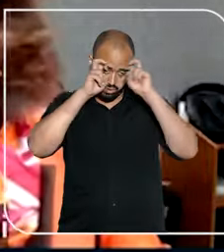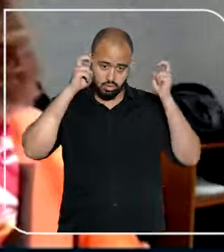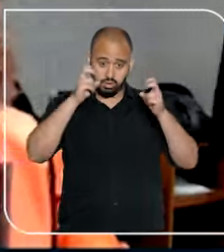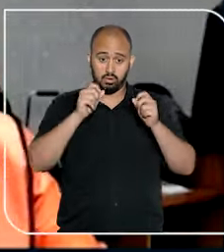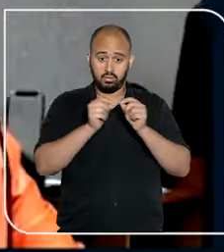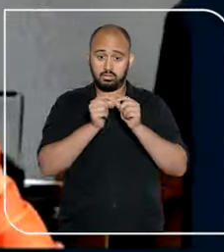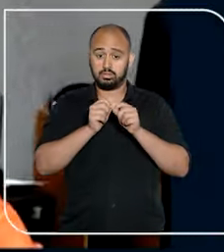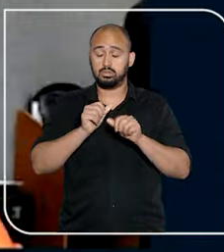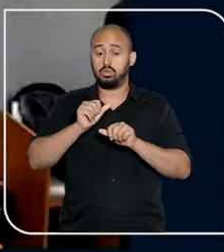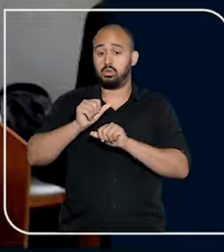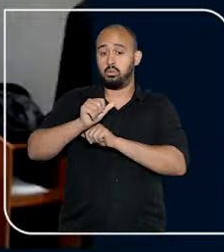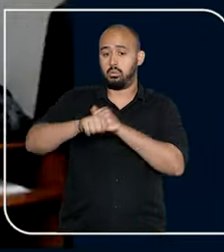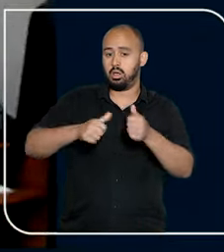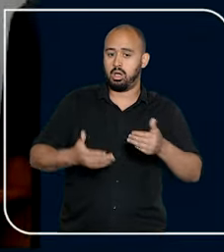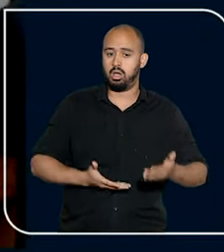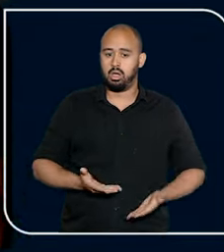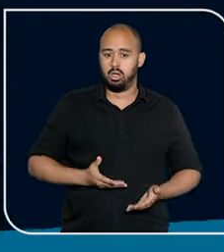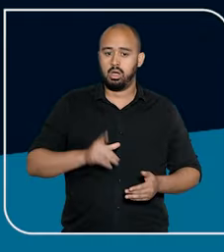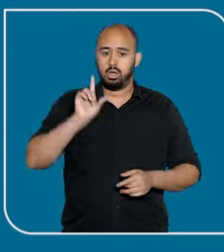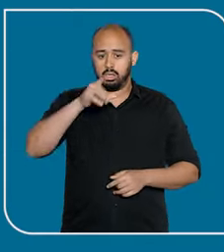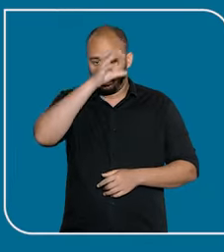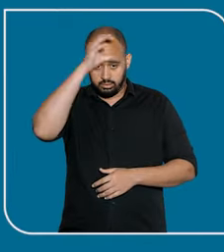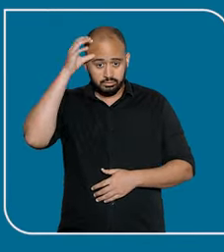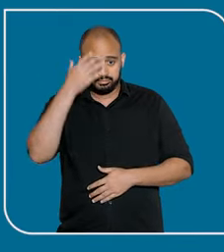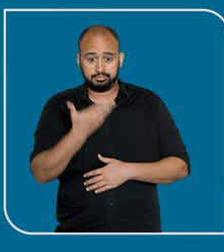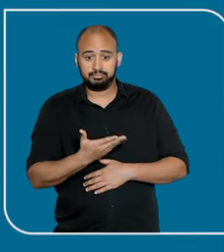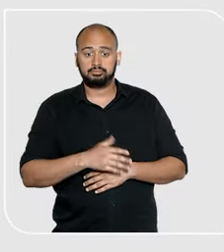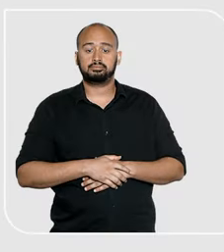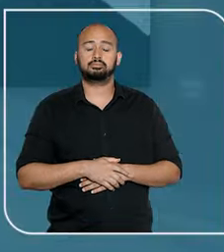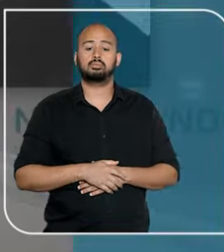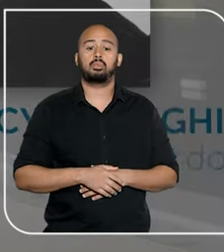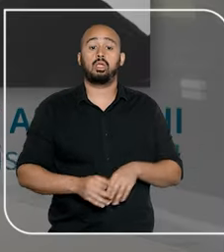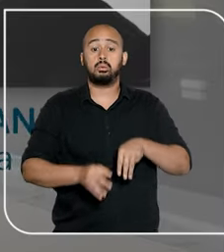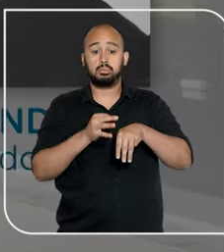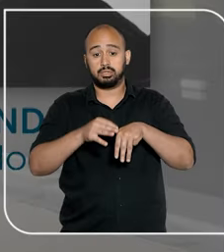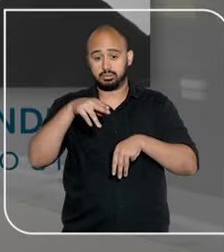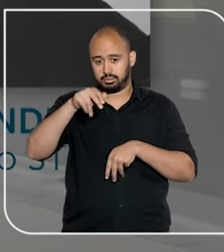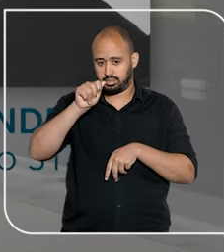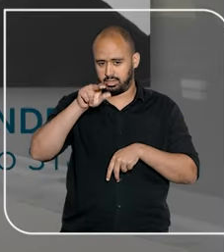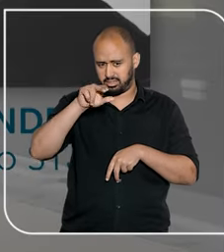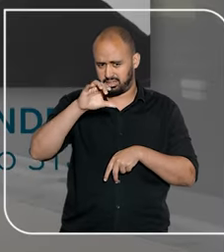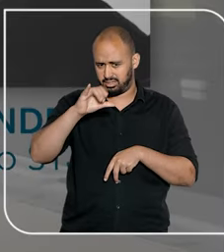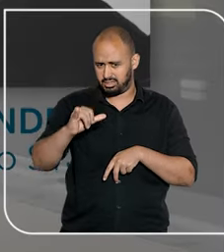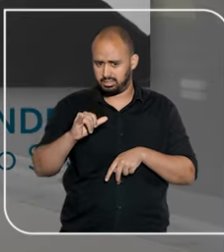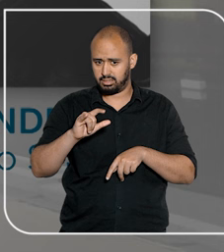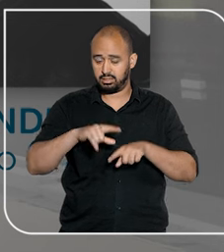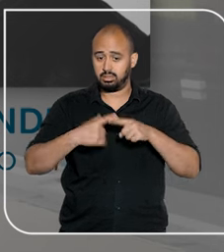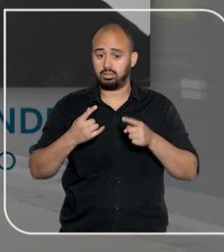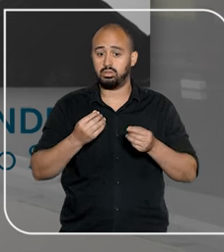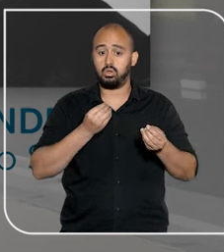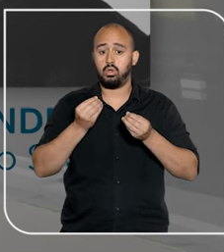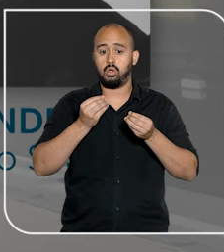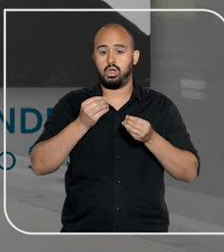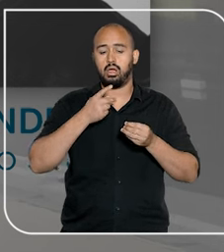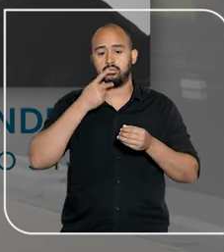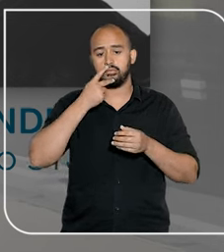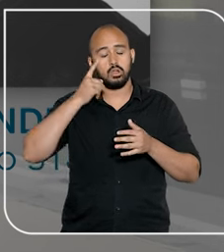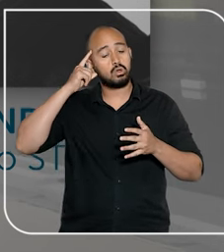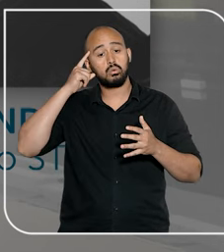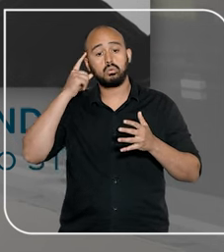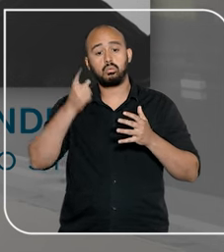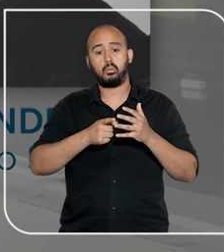decidiu pela manutenção do serviço do beneficiário. A ministra Nancy Andrigui afirmou que a conduta de